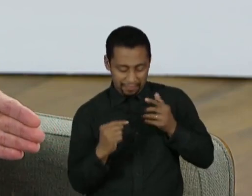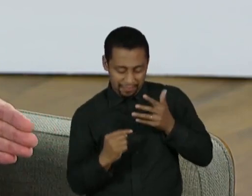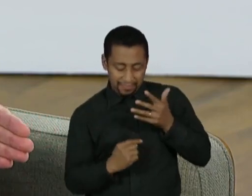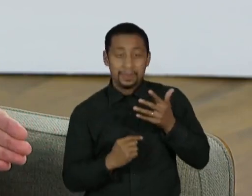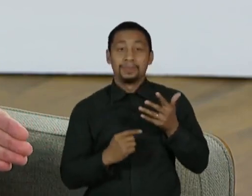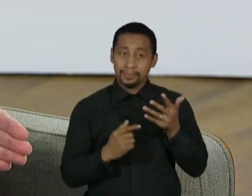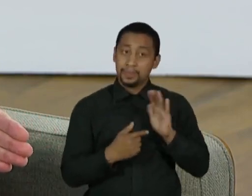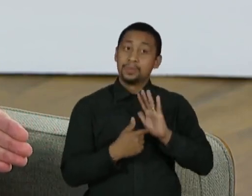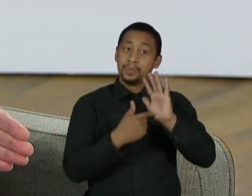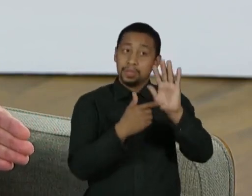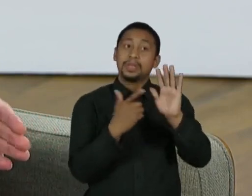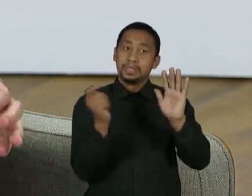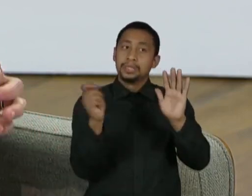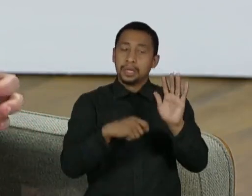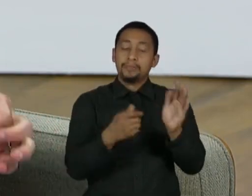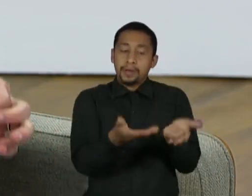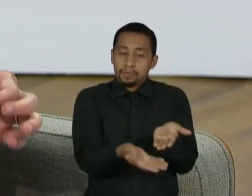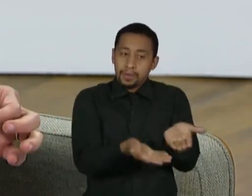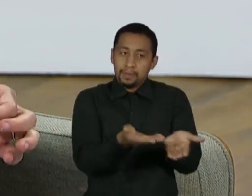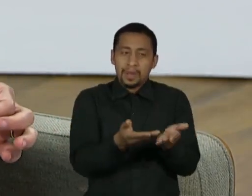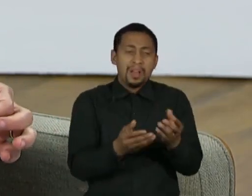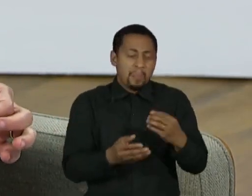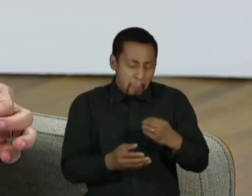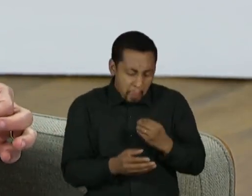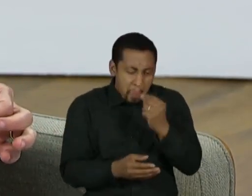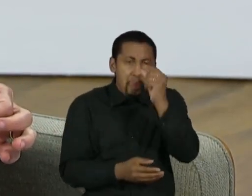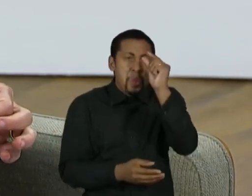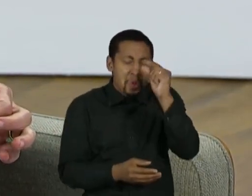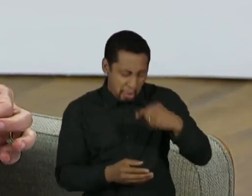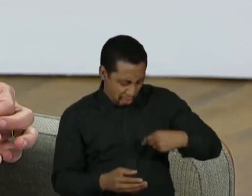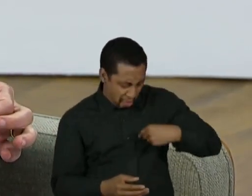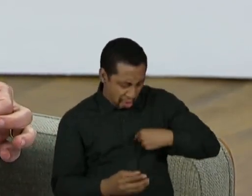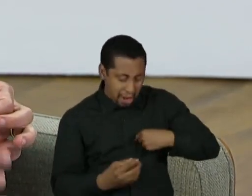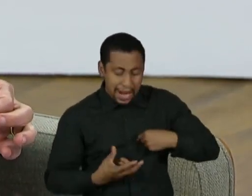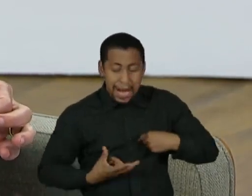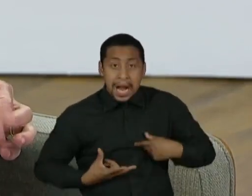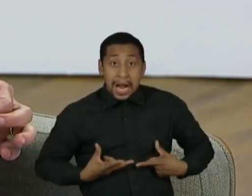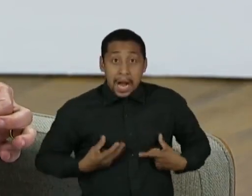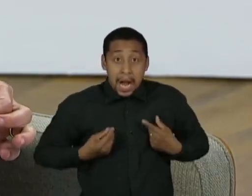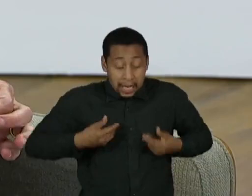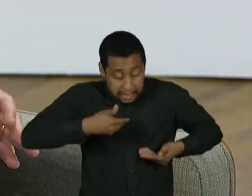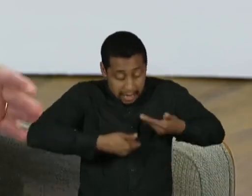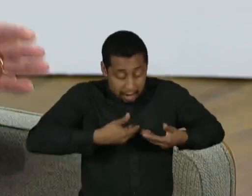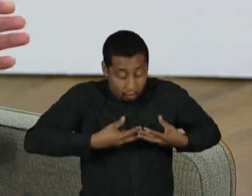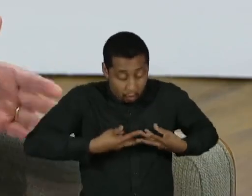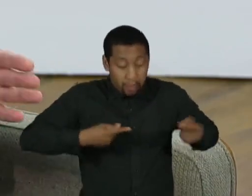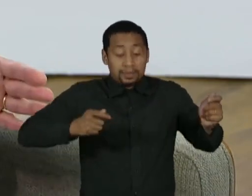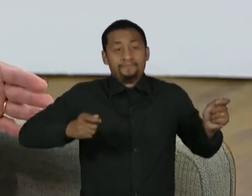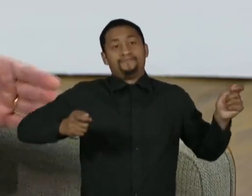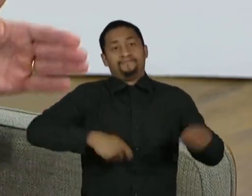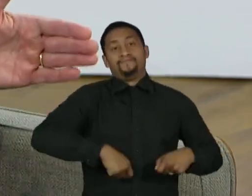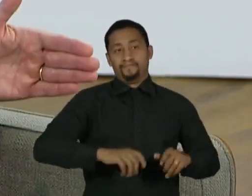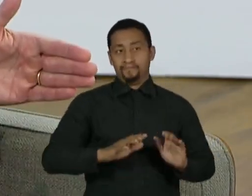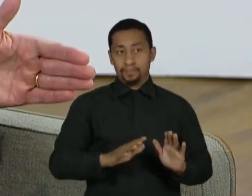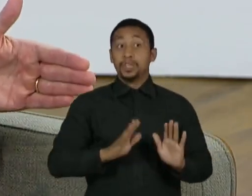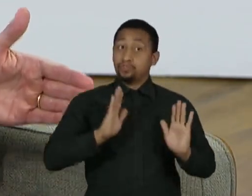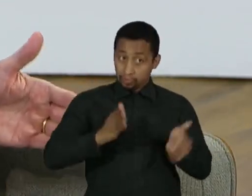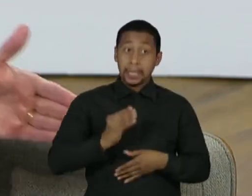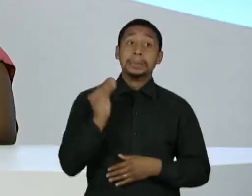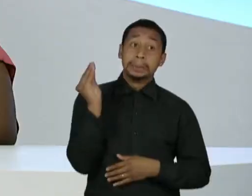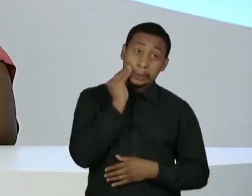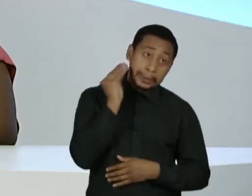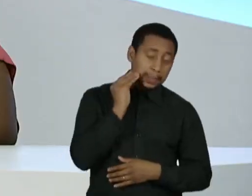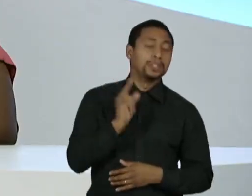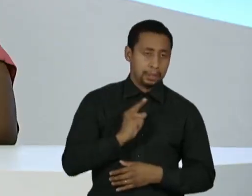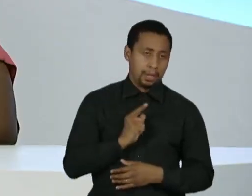com tumores ainda mínimos ou microscópicos, com mínimo tratamento e uma chance de cura alta. Esses testes já existem,